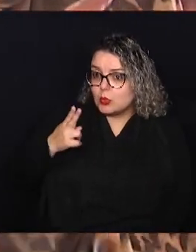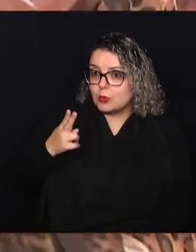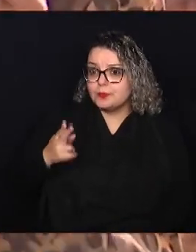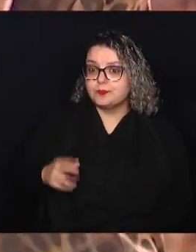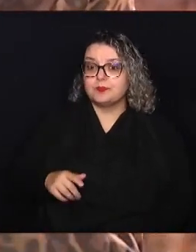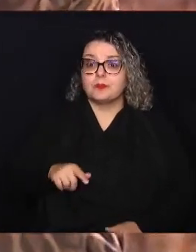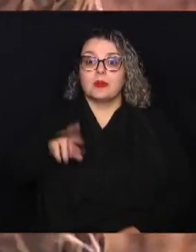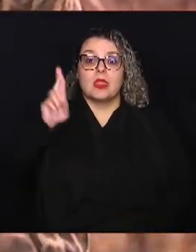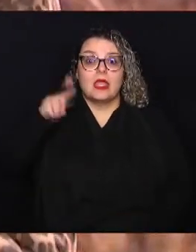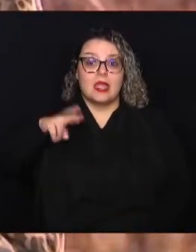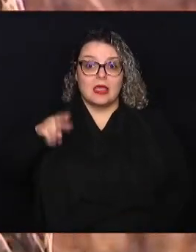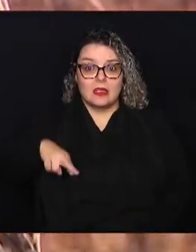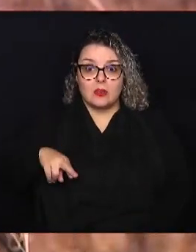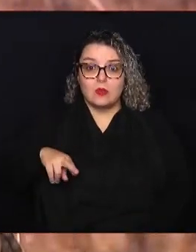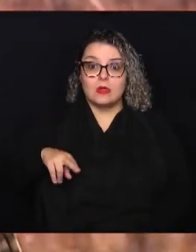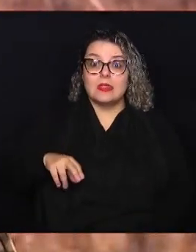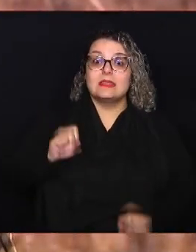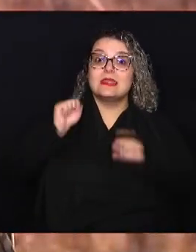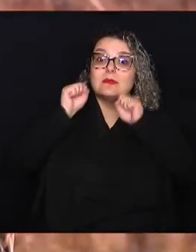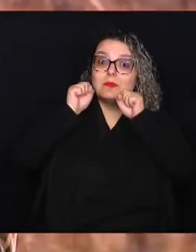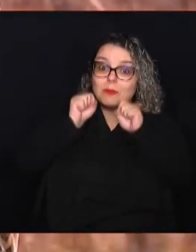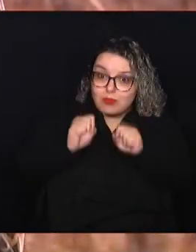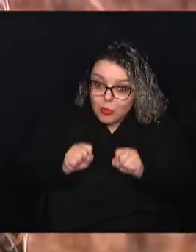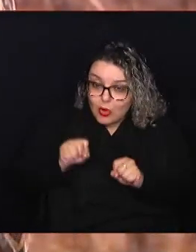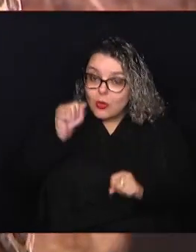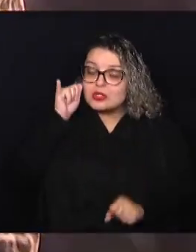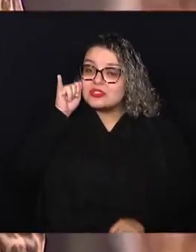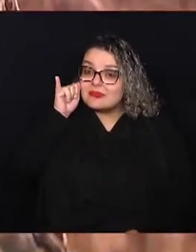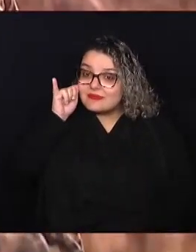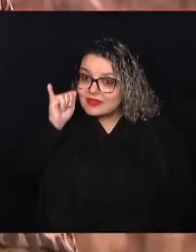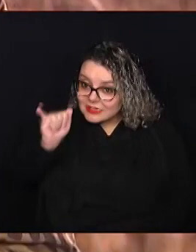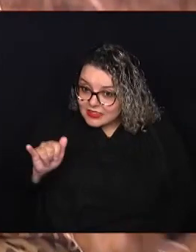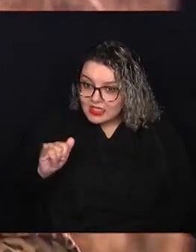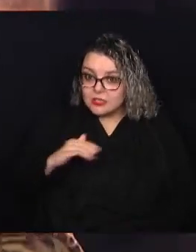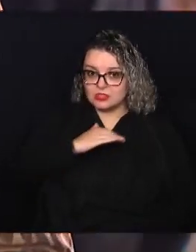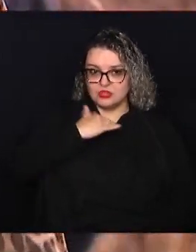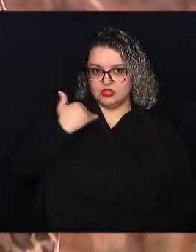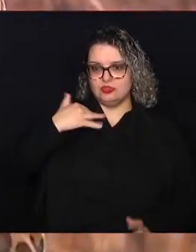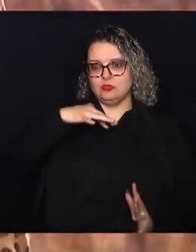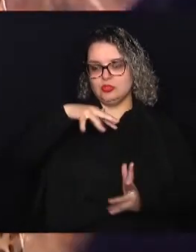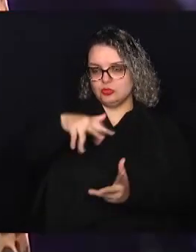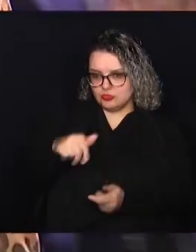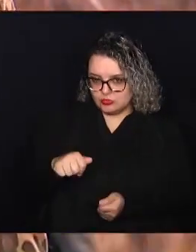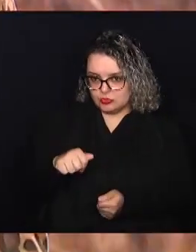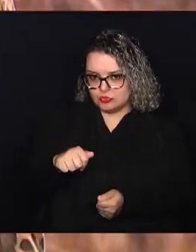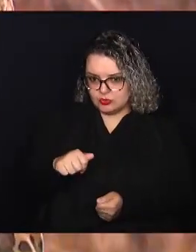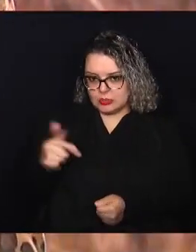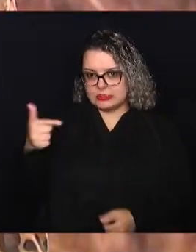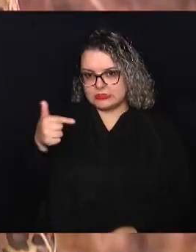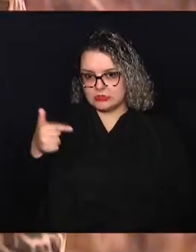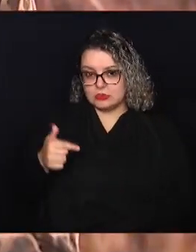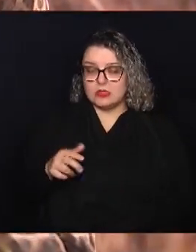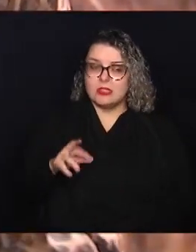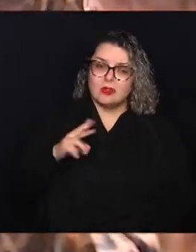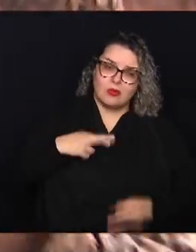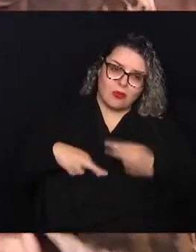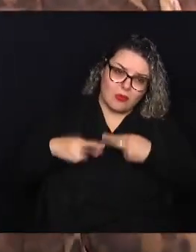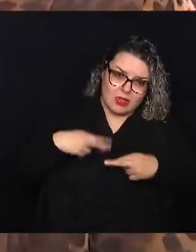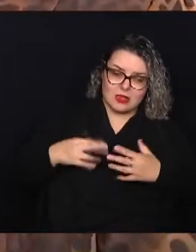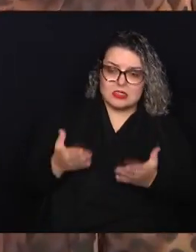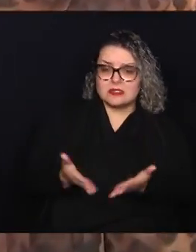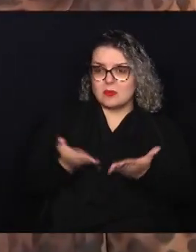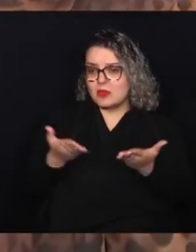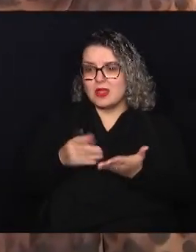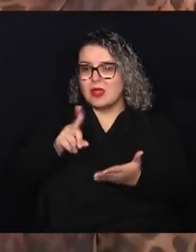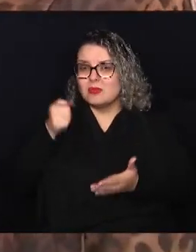causa evitável, que isso é importante, de morte do mundo. E com relação ao empobrecimento, não é só na compra